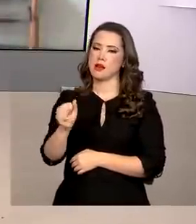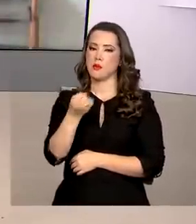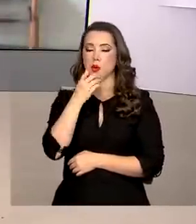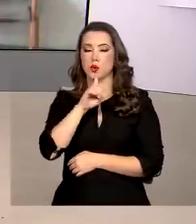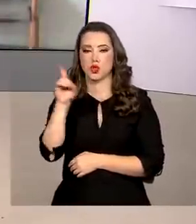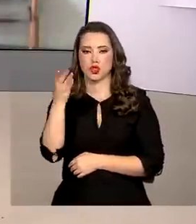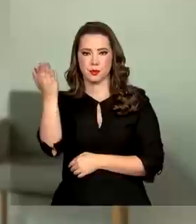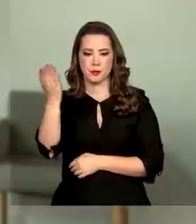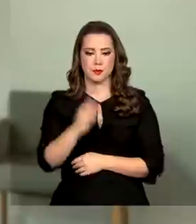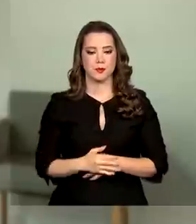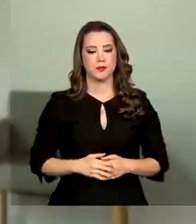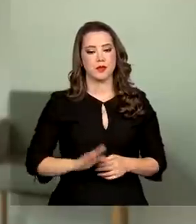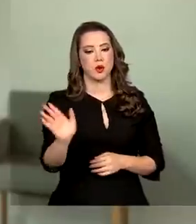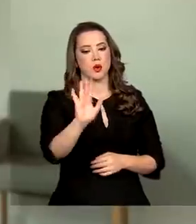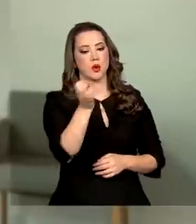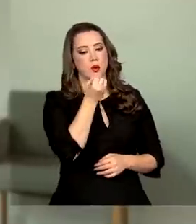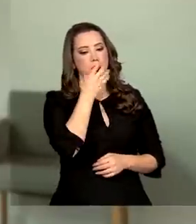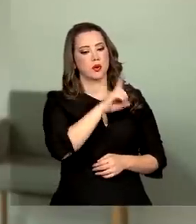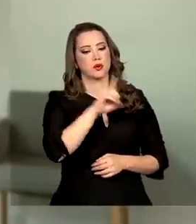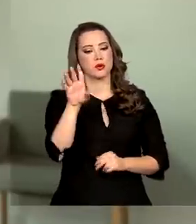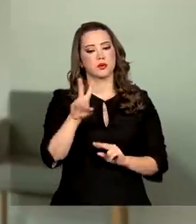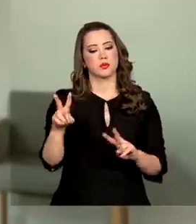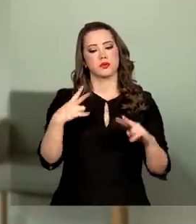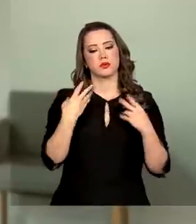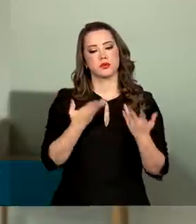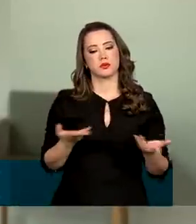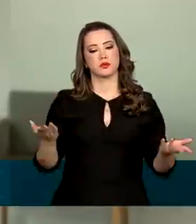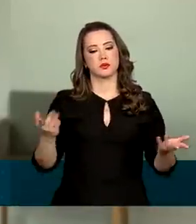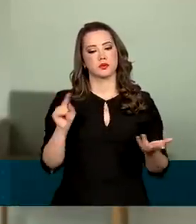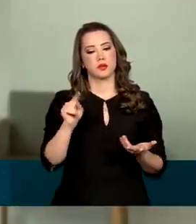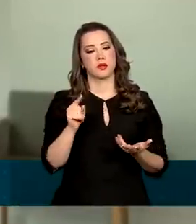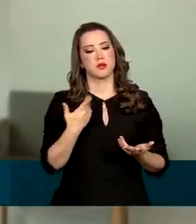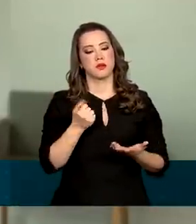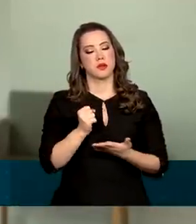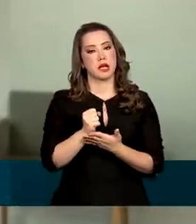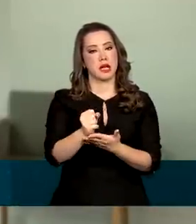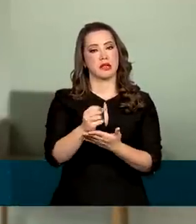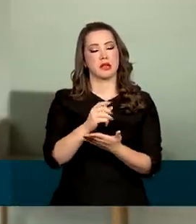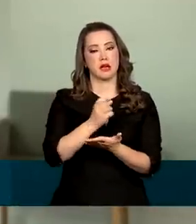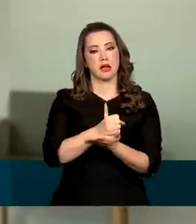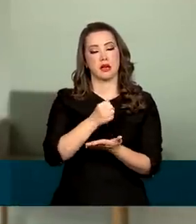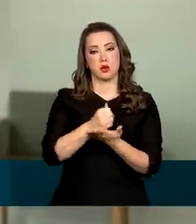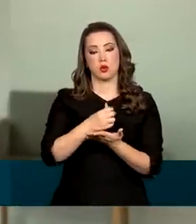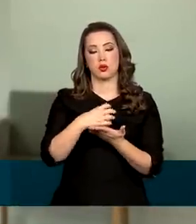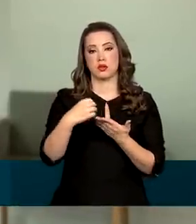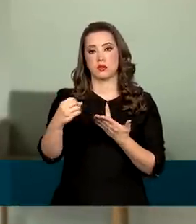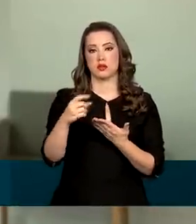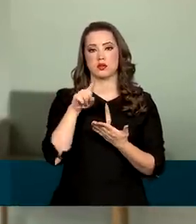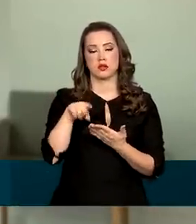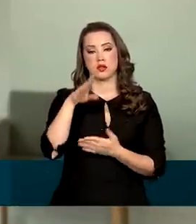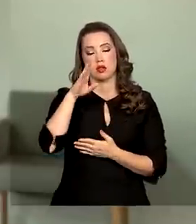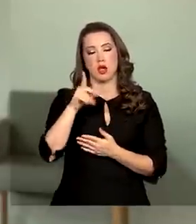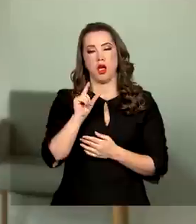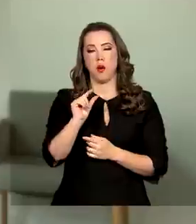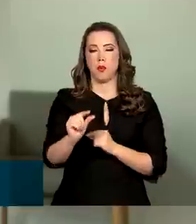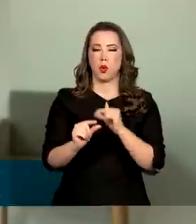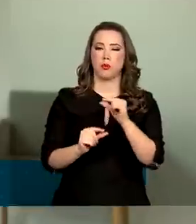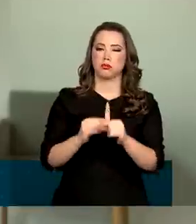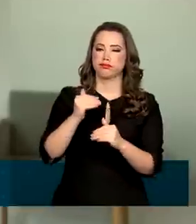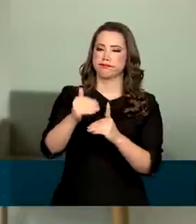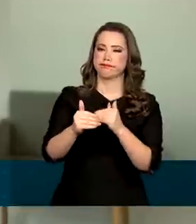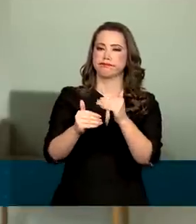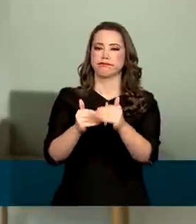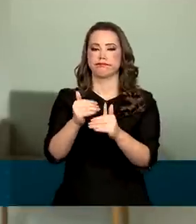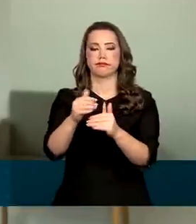Bom dia, Renata. Bom dia para você também que acompanha a gente. E a entrega do passaporte será de forma gradual. Quem